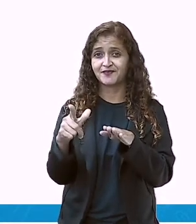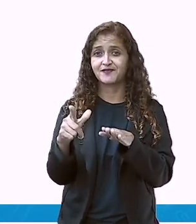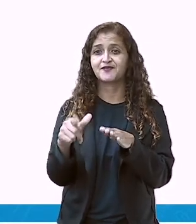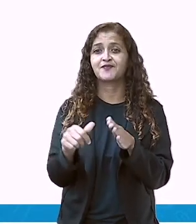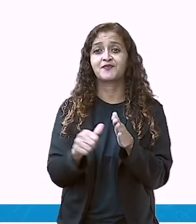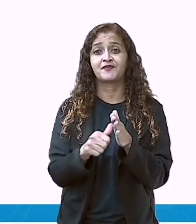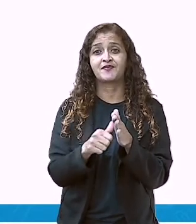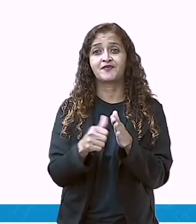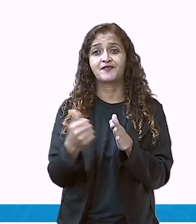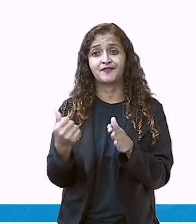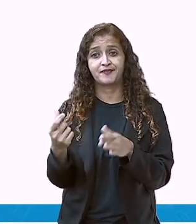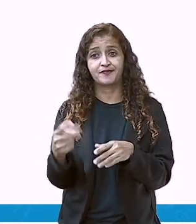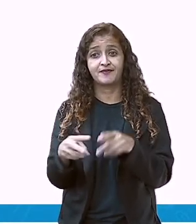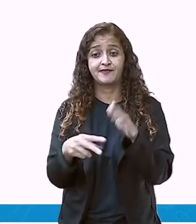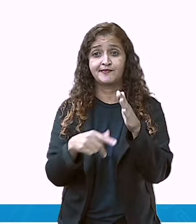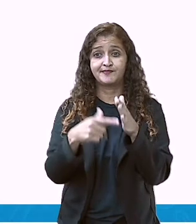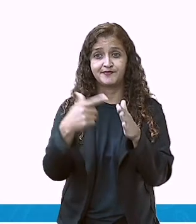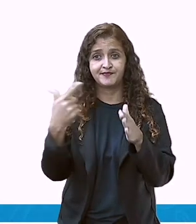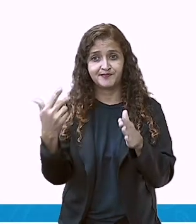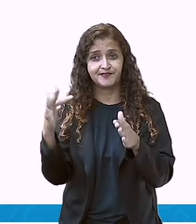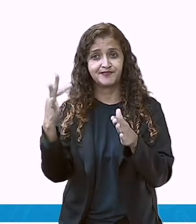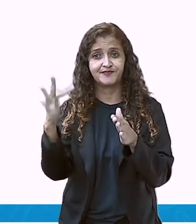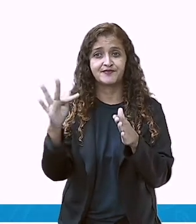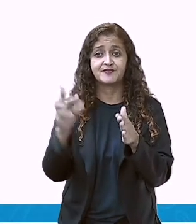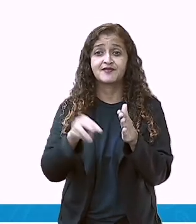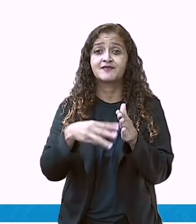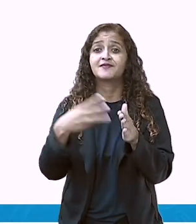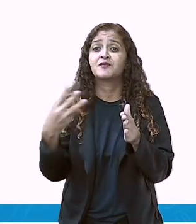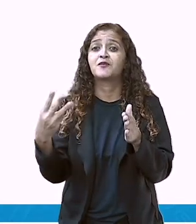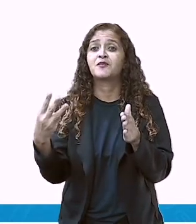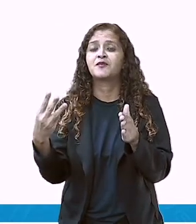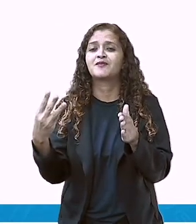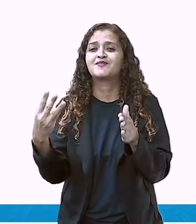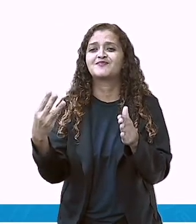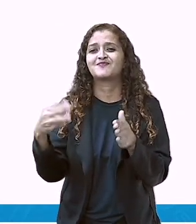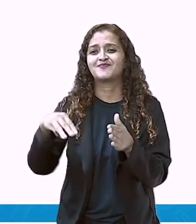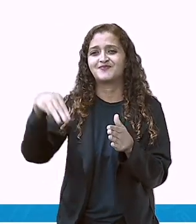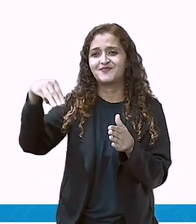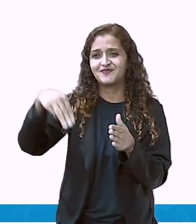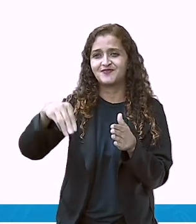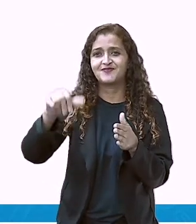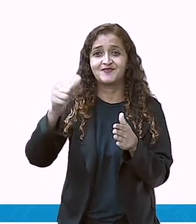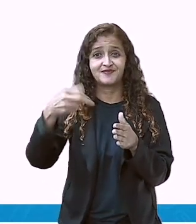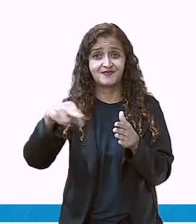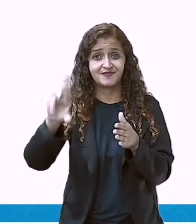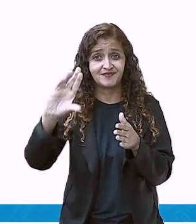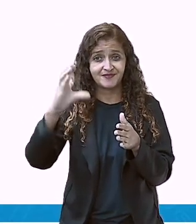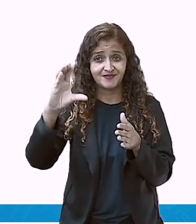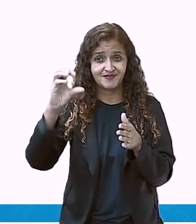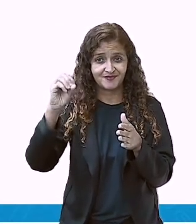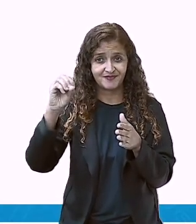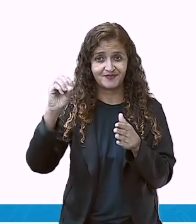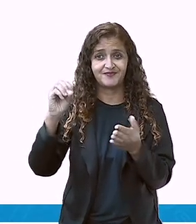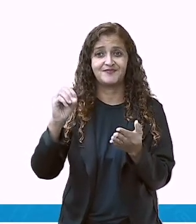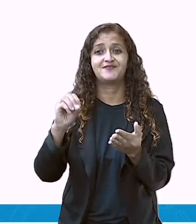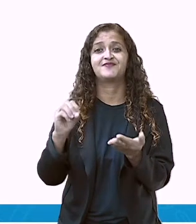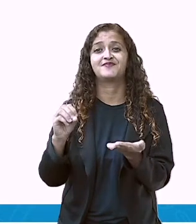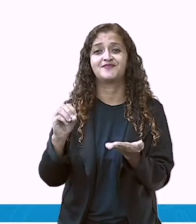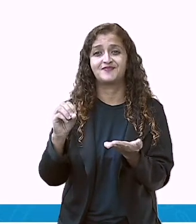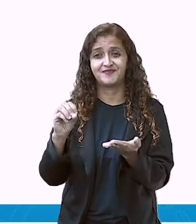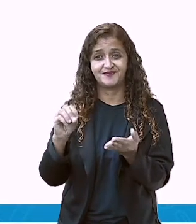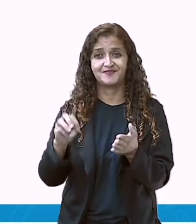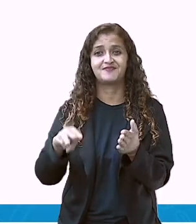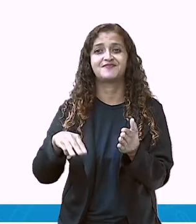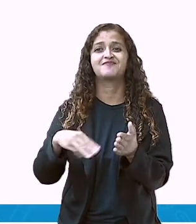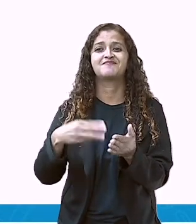mês, segundo, que é fevereiro. E o terceiro? O março. Janeiro, fevereiro,